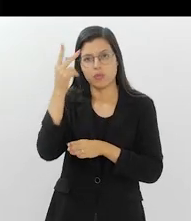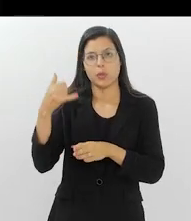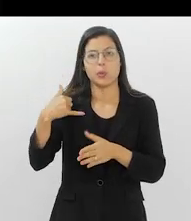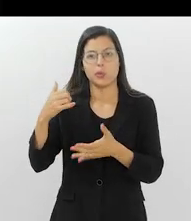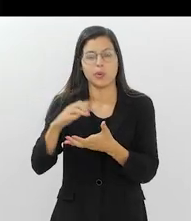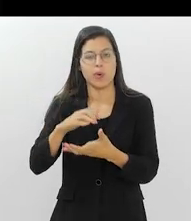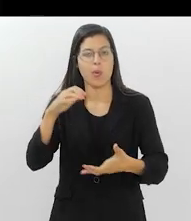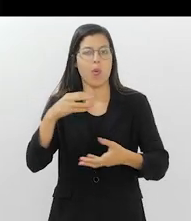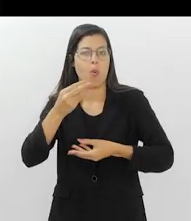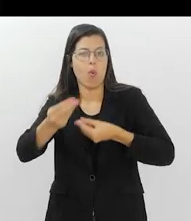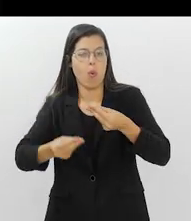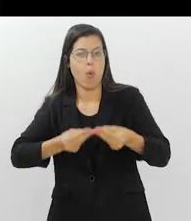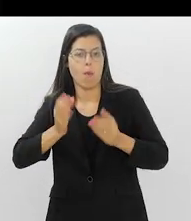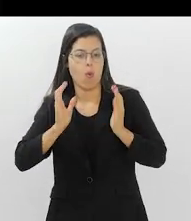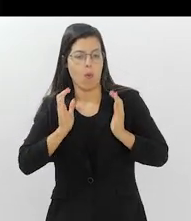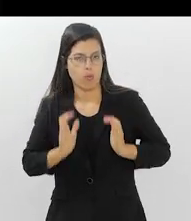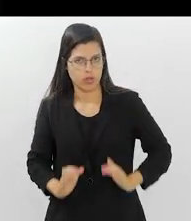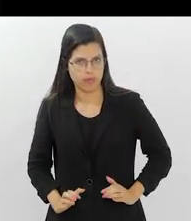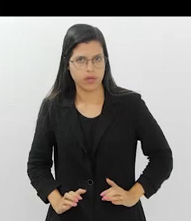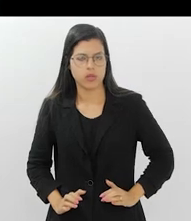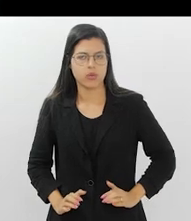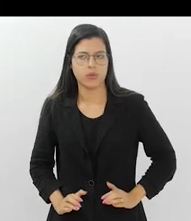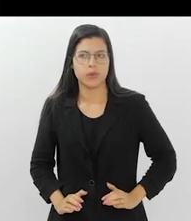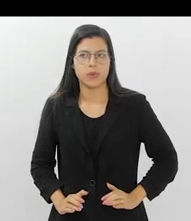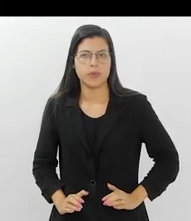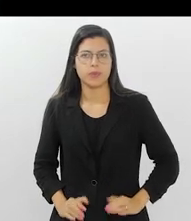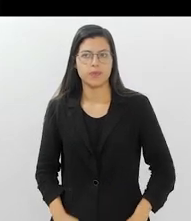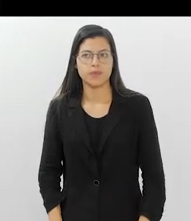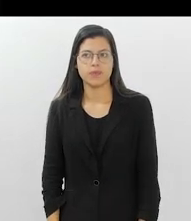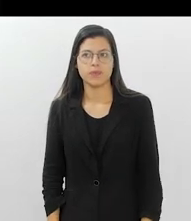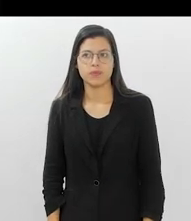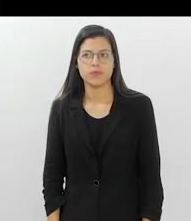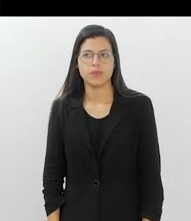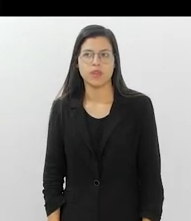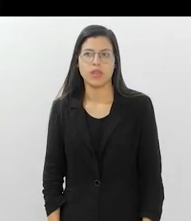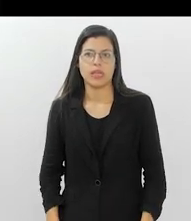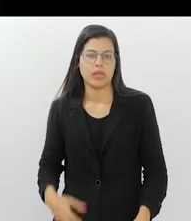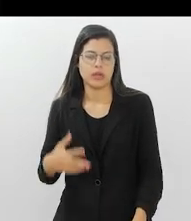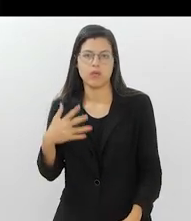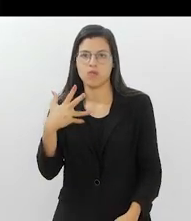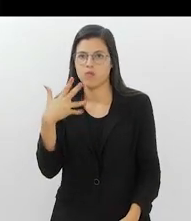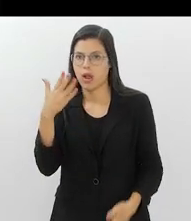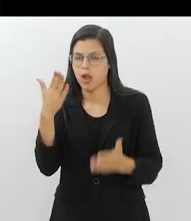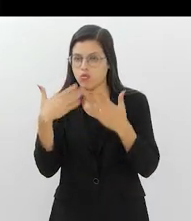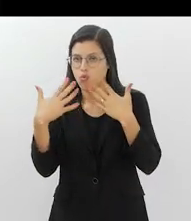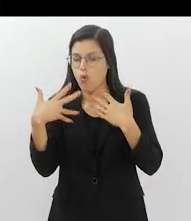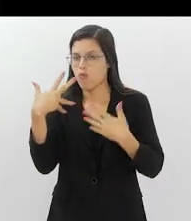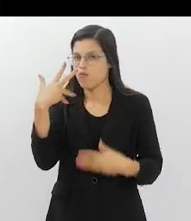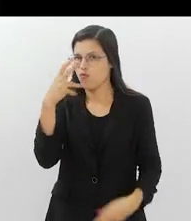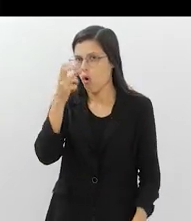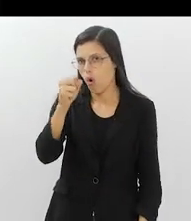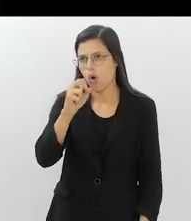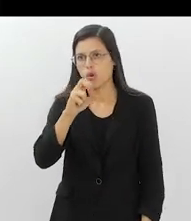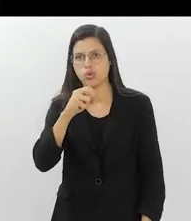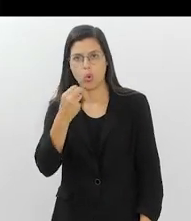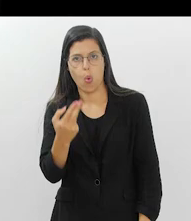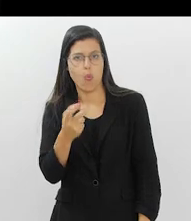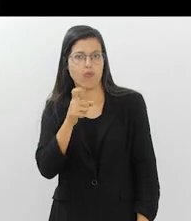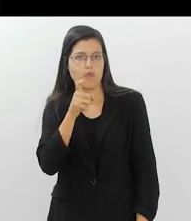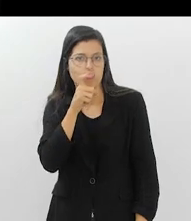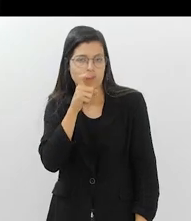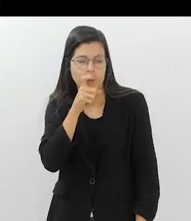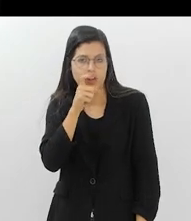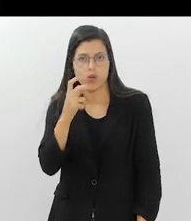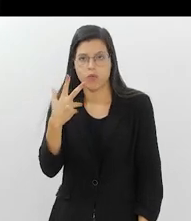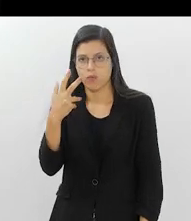como eles devem se comportar em extremos, como um calor excessivo ou como